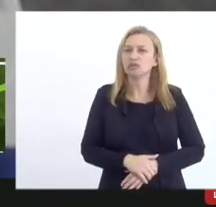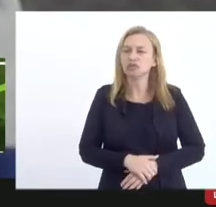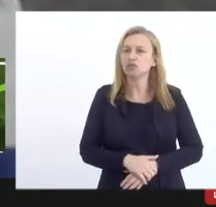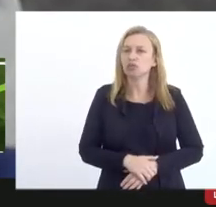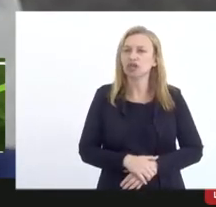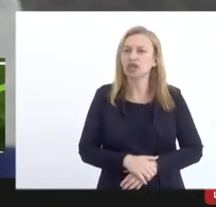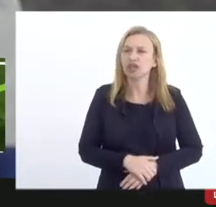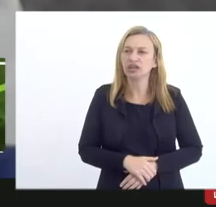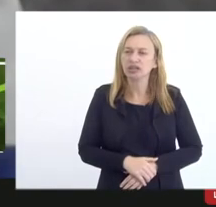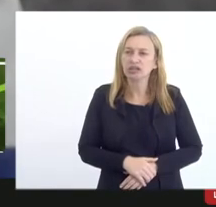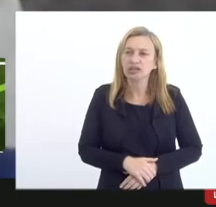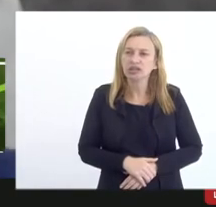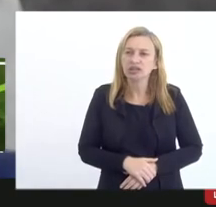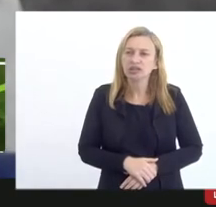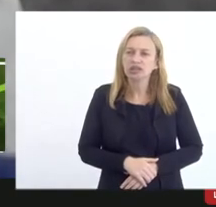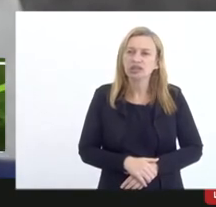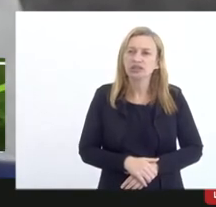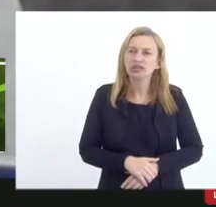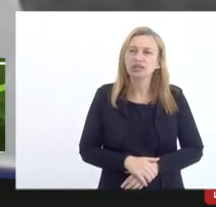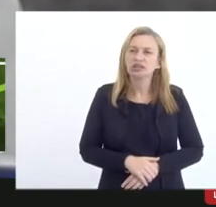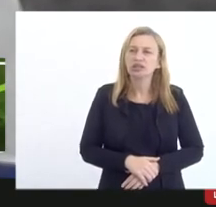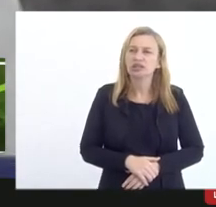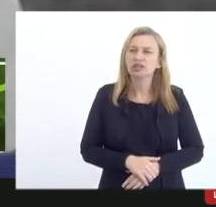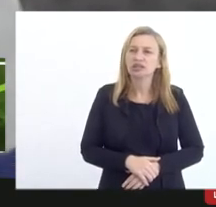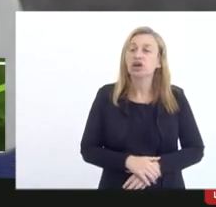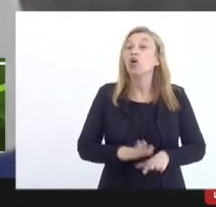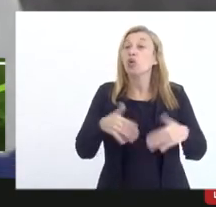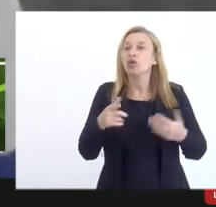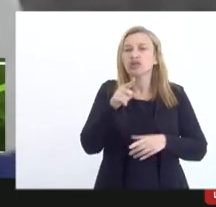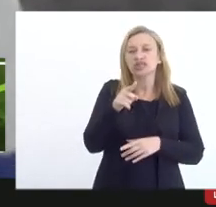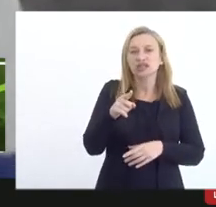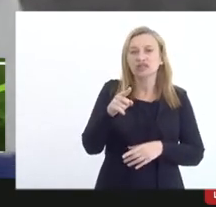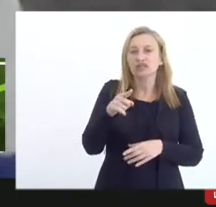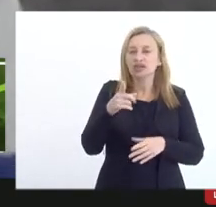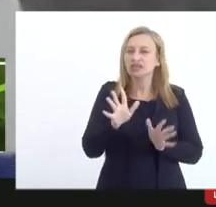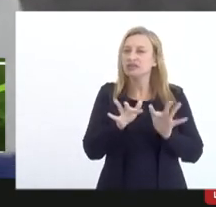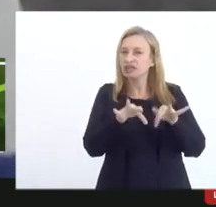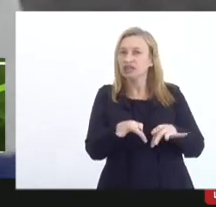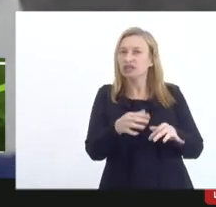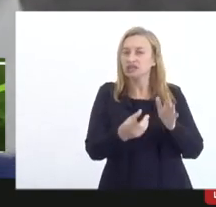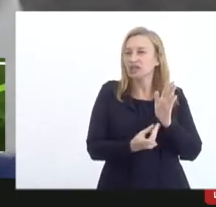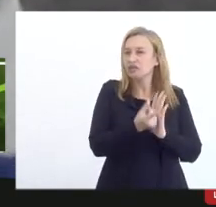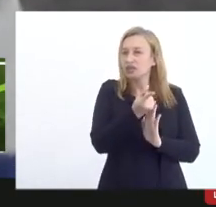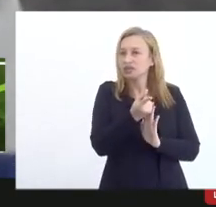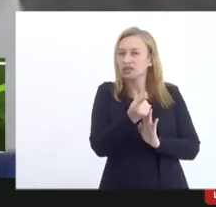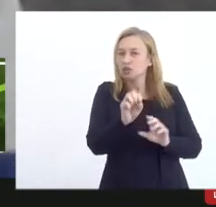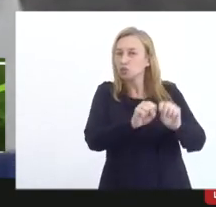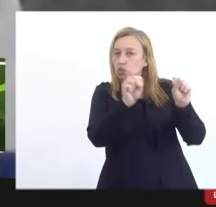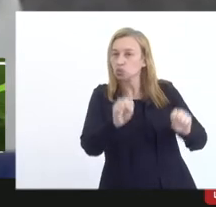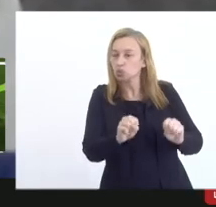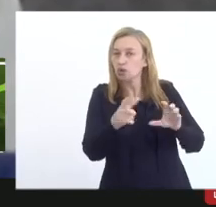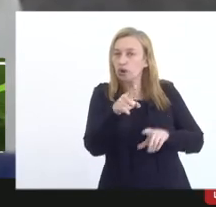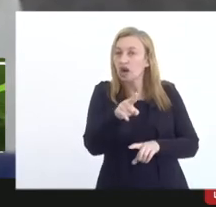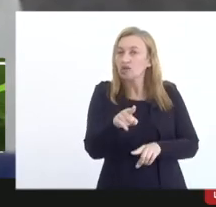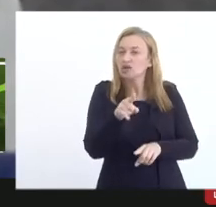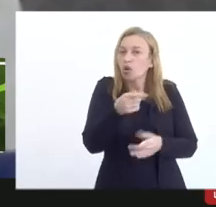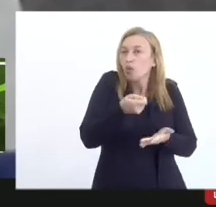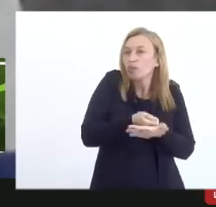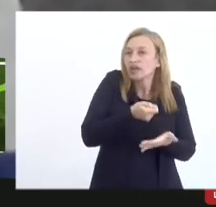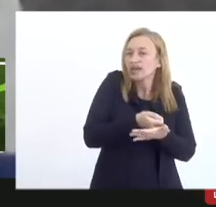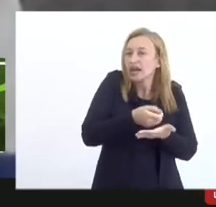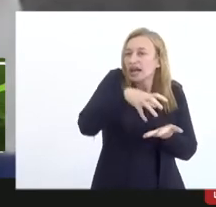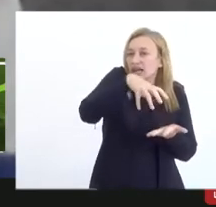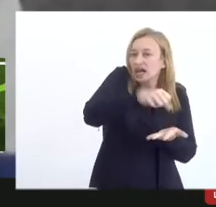linkar isso mas quando você vai fazer execução financeira via sistema você é obrigado a